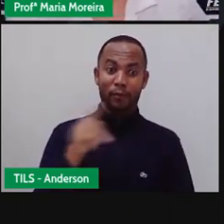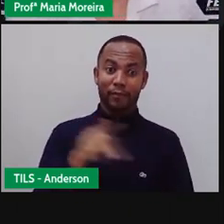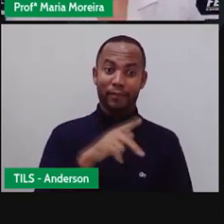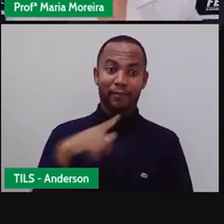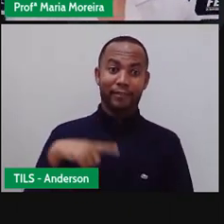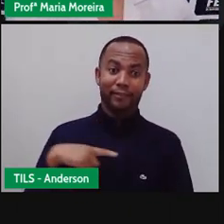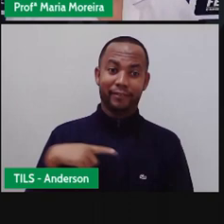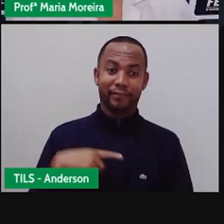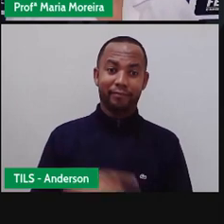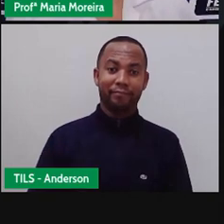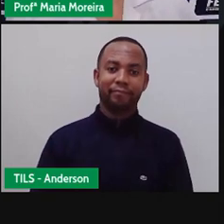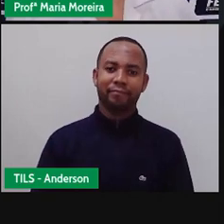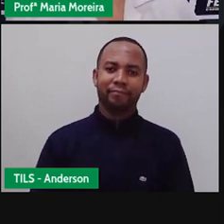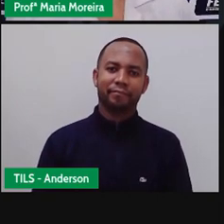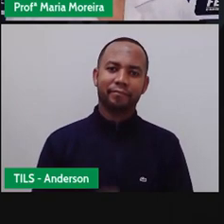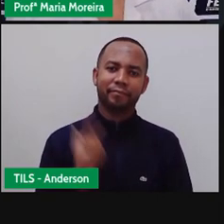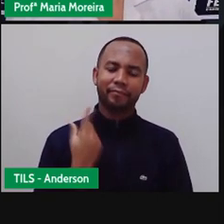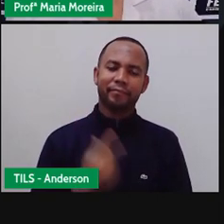Meu Deus.